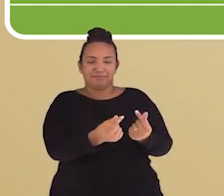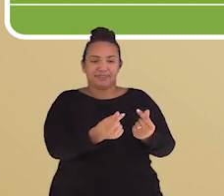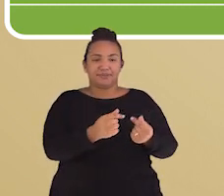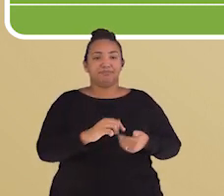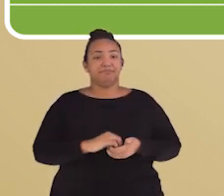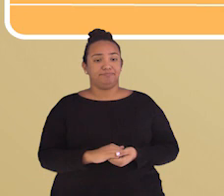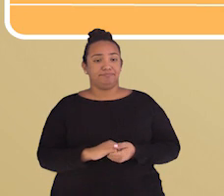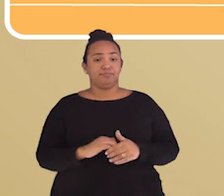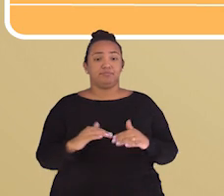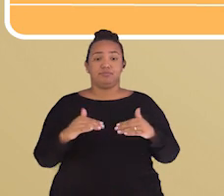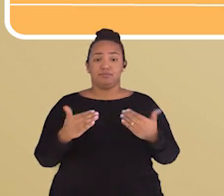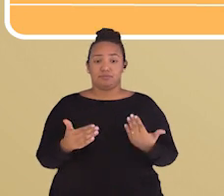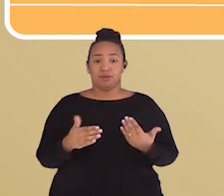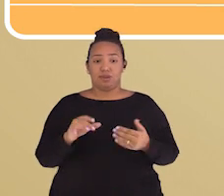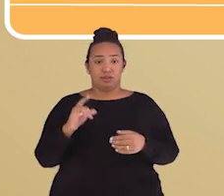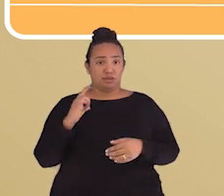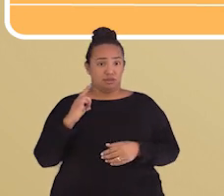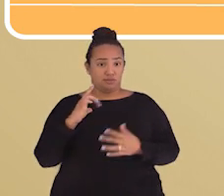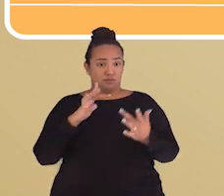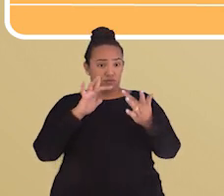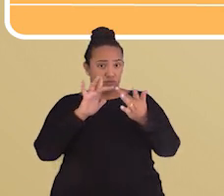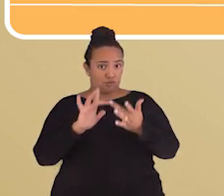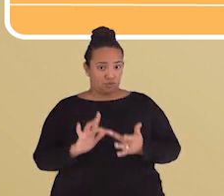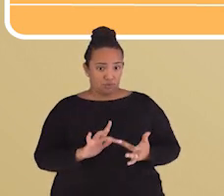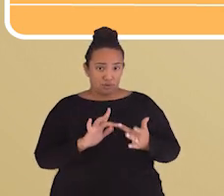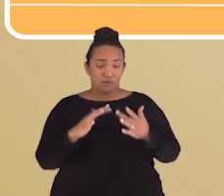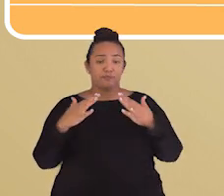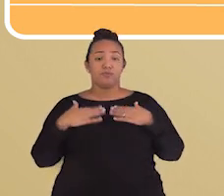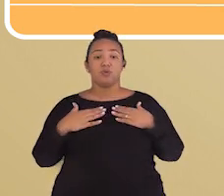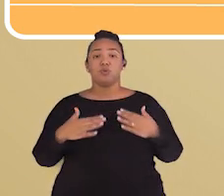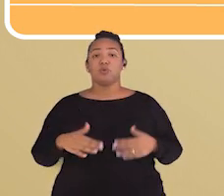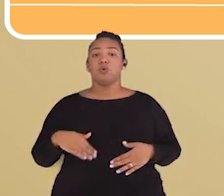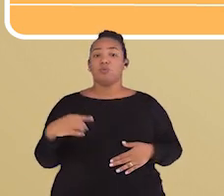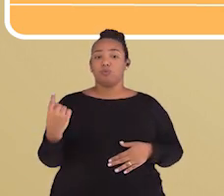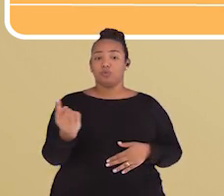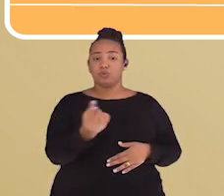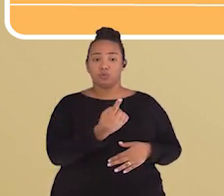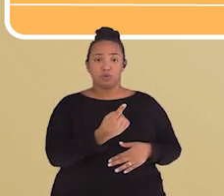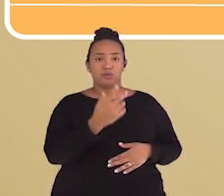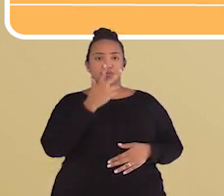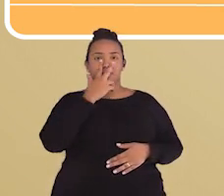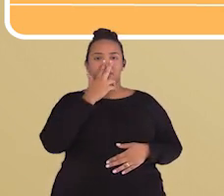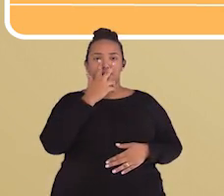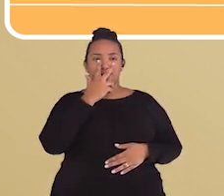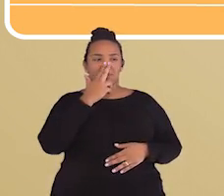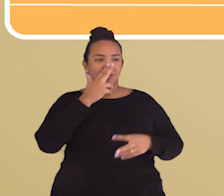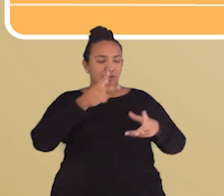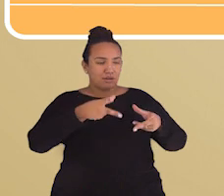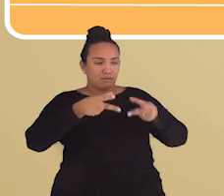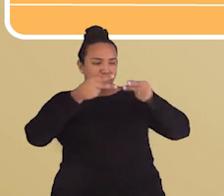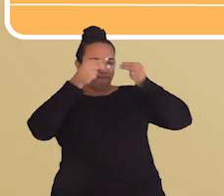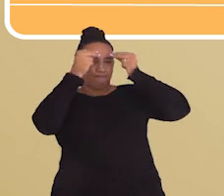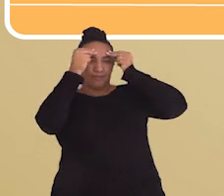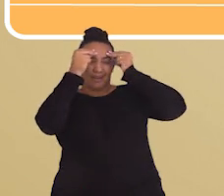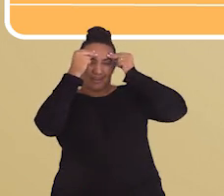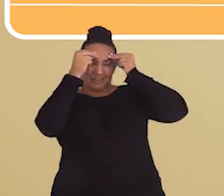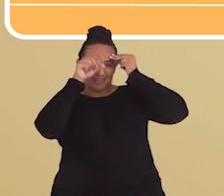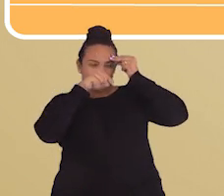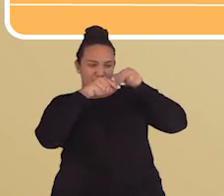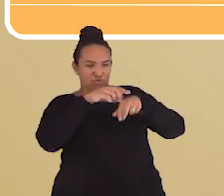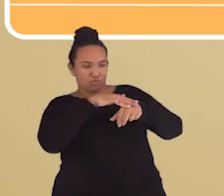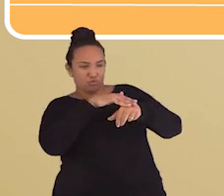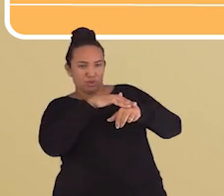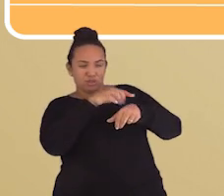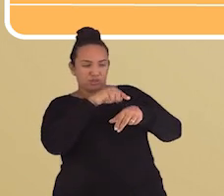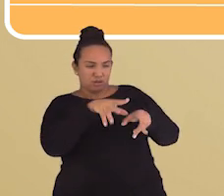E depois desse primeiro contato, o nosso organismo memoriza aquela infecção. É como se o